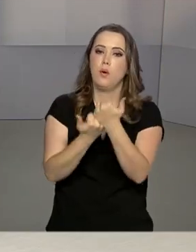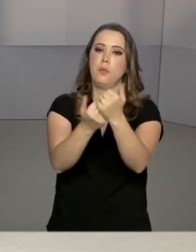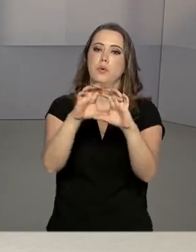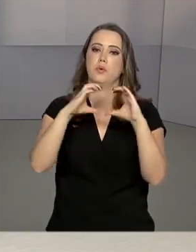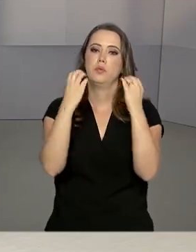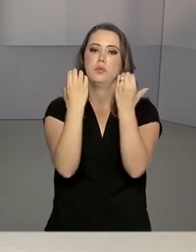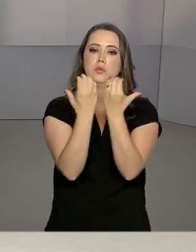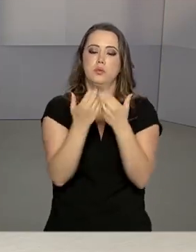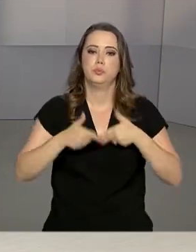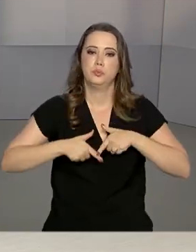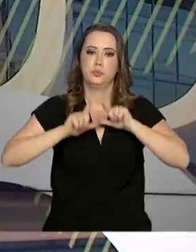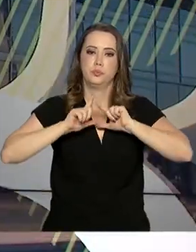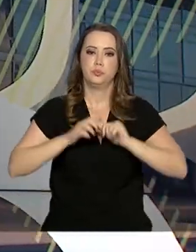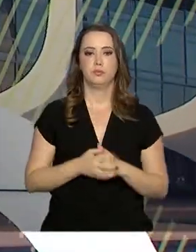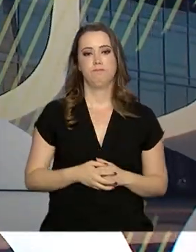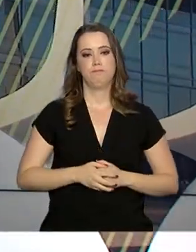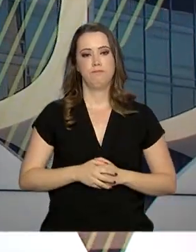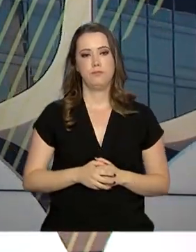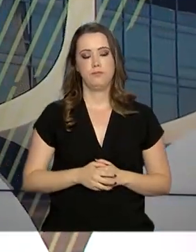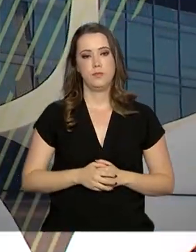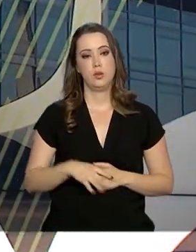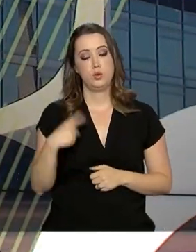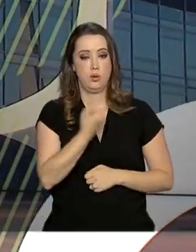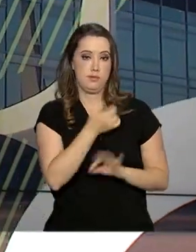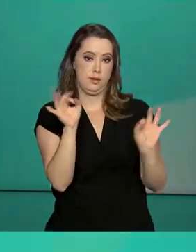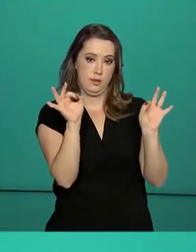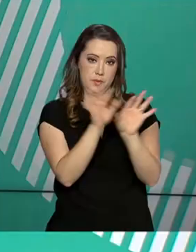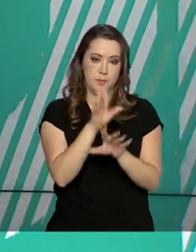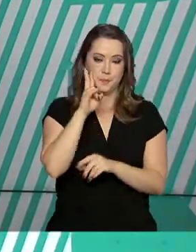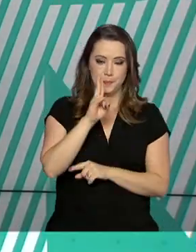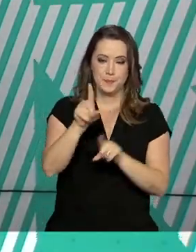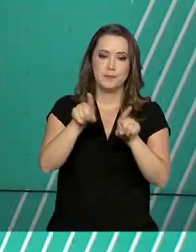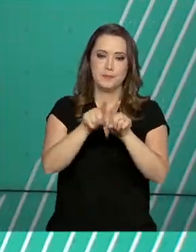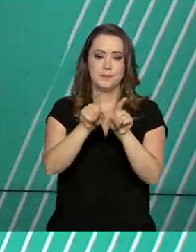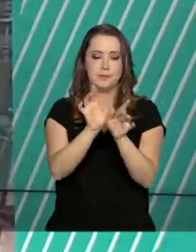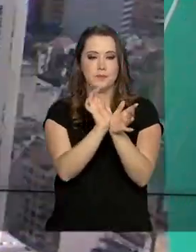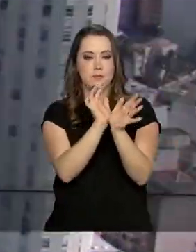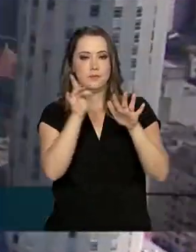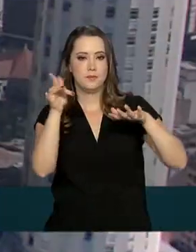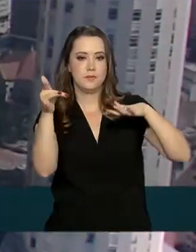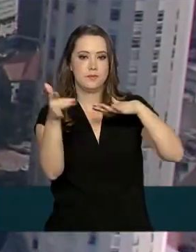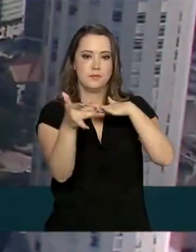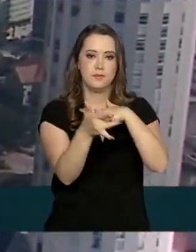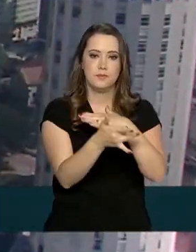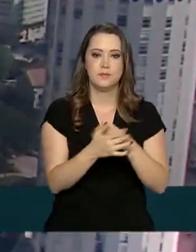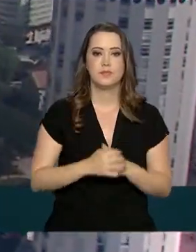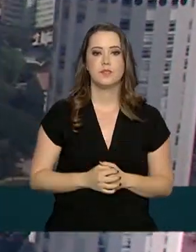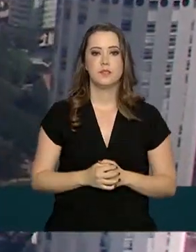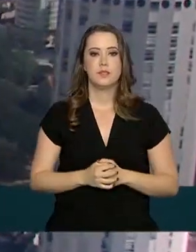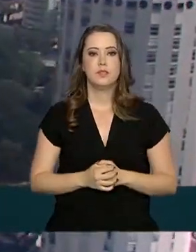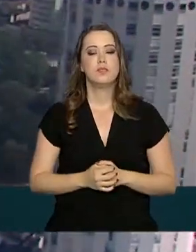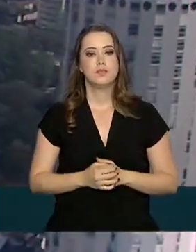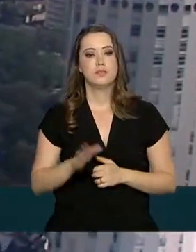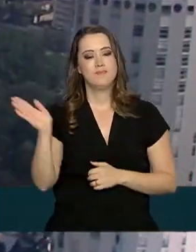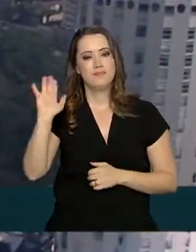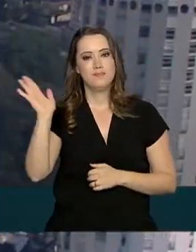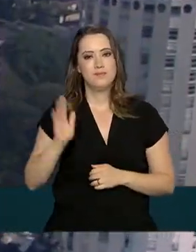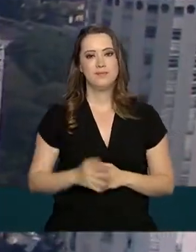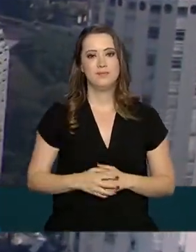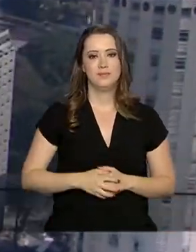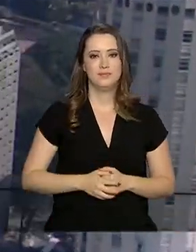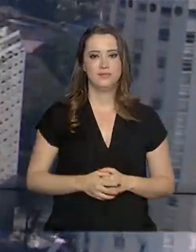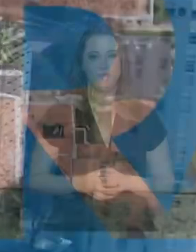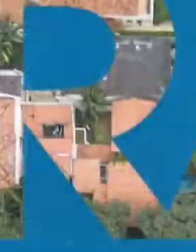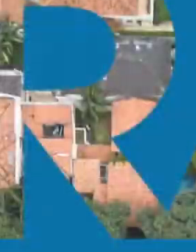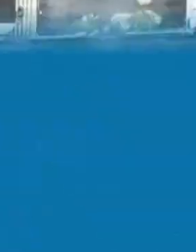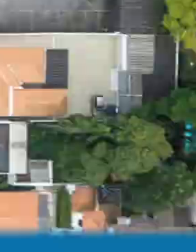comunidade judaica. Nós ficamos por aqui. Você pode continuar nos acompanhando pelas redes sociais. Até a próxima edição.